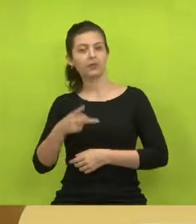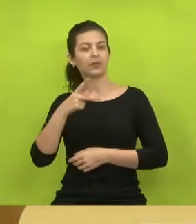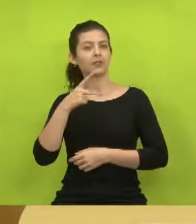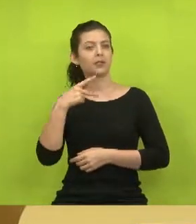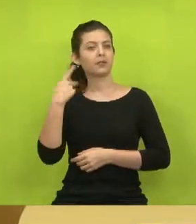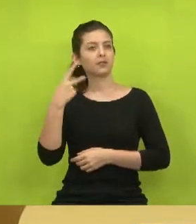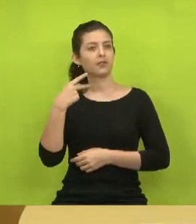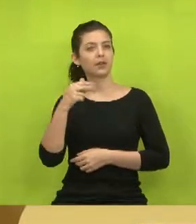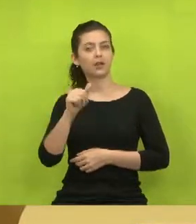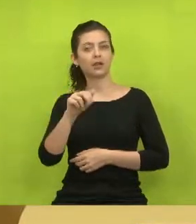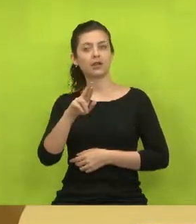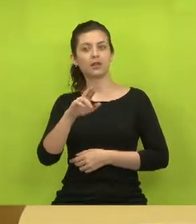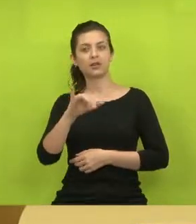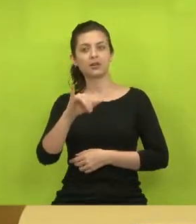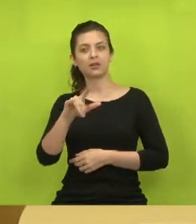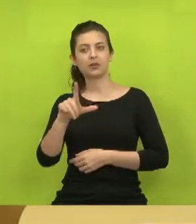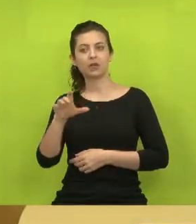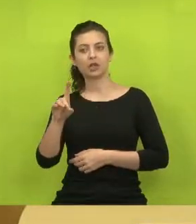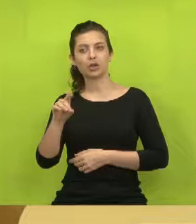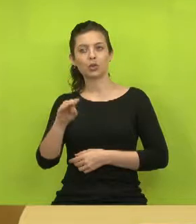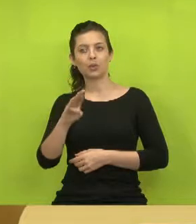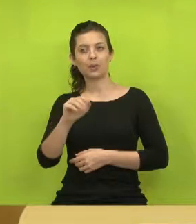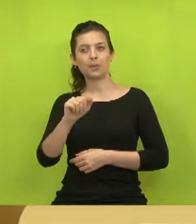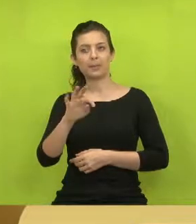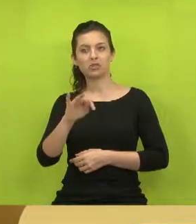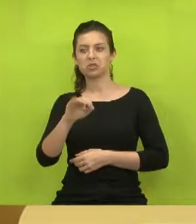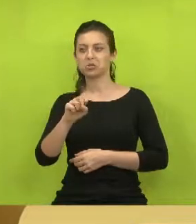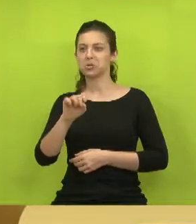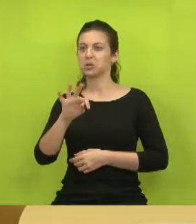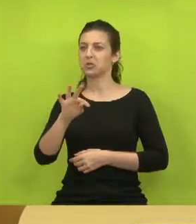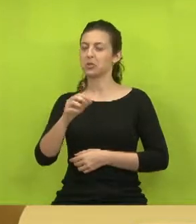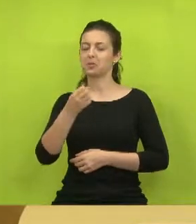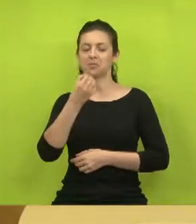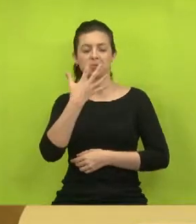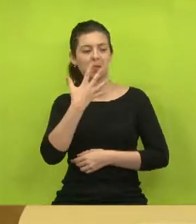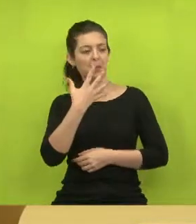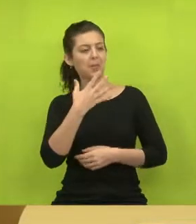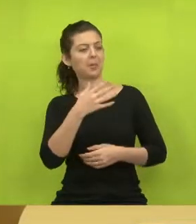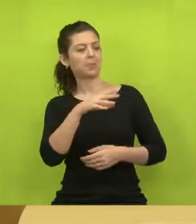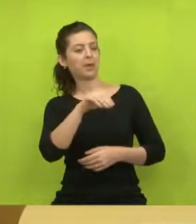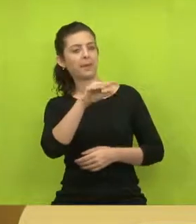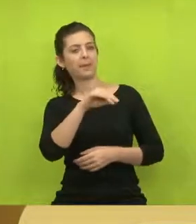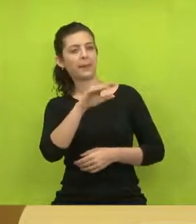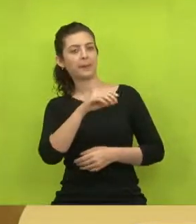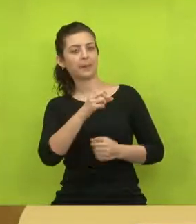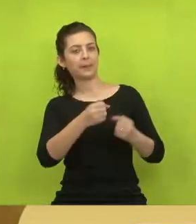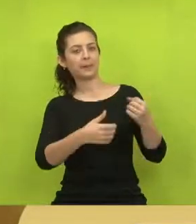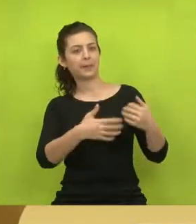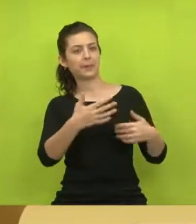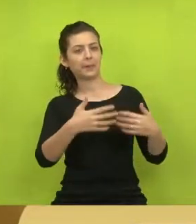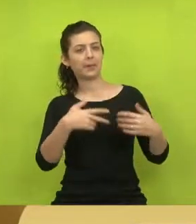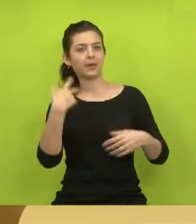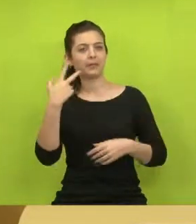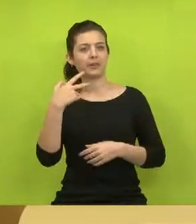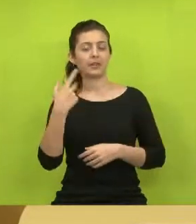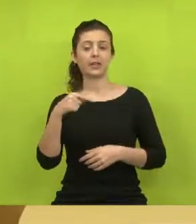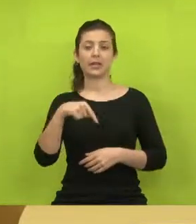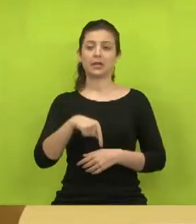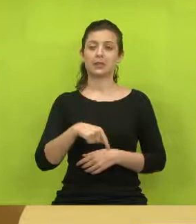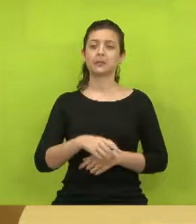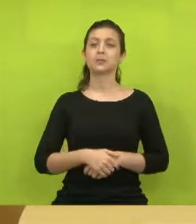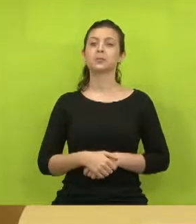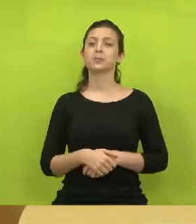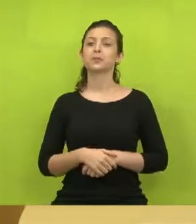antecedeu, Arildo Batista. Foi muito boa a fala dele. Eu acredito que realmente nós aqui, como vereadores nessa casa,